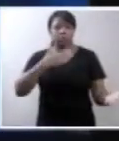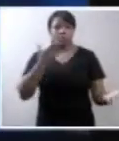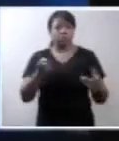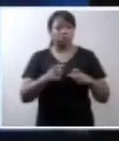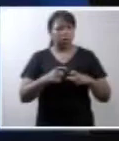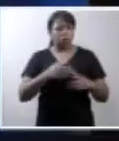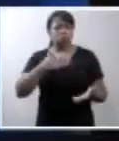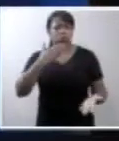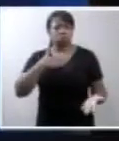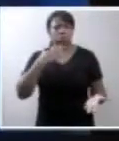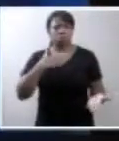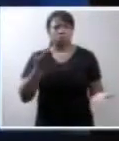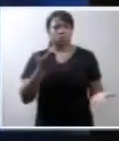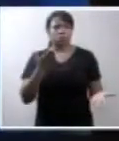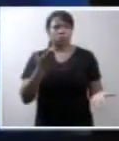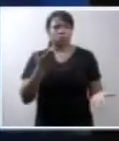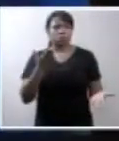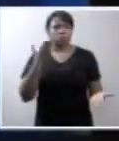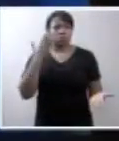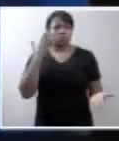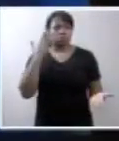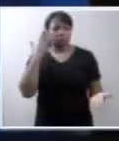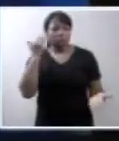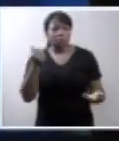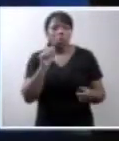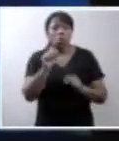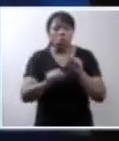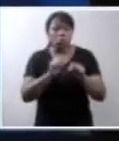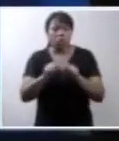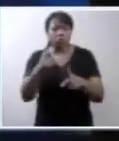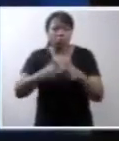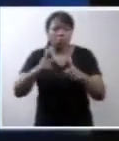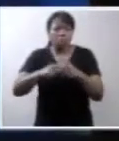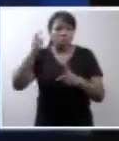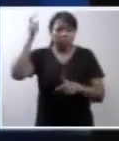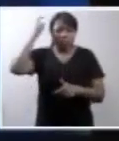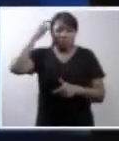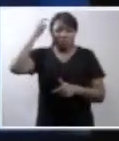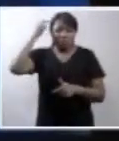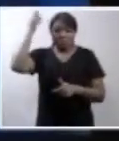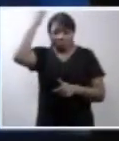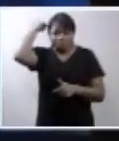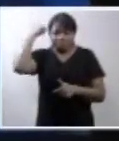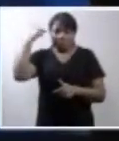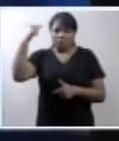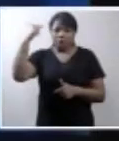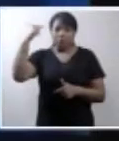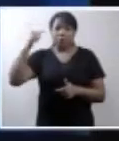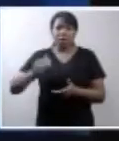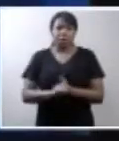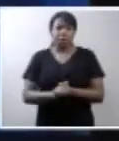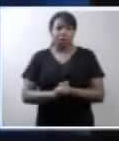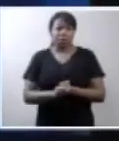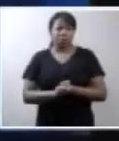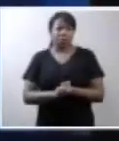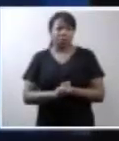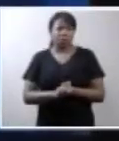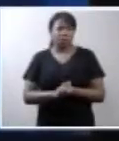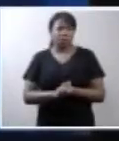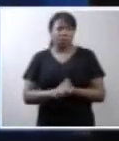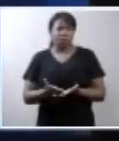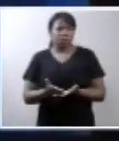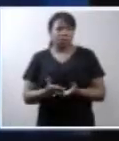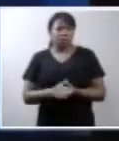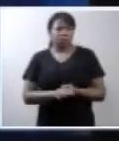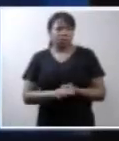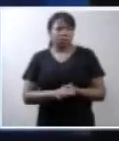Ele disse que não disse a gente que era uma anencefalia, por conta que ele viu que a gente estava tão nervoso e até assim, ele sabia da nossa